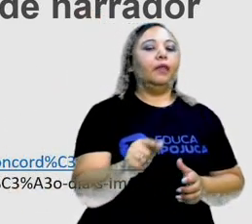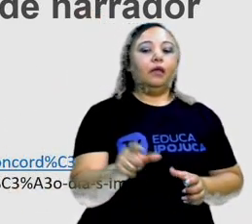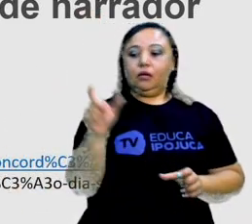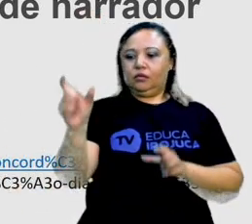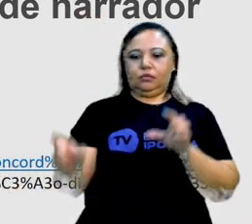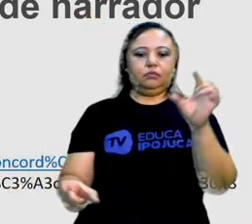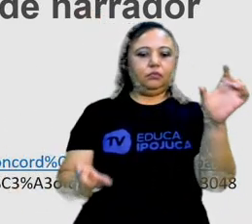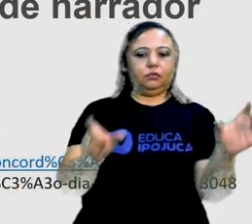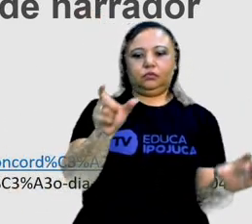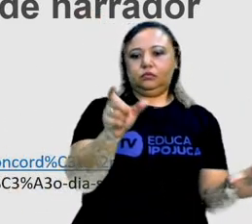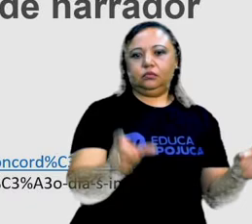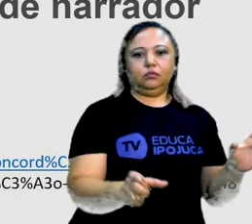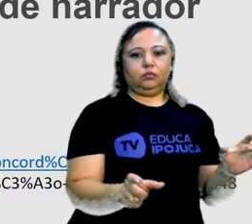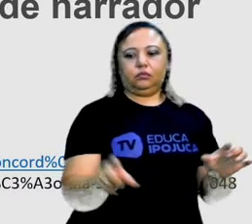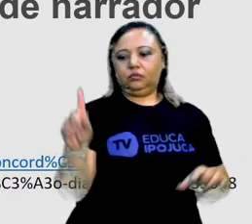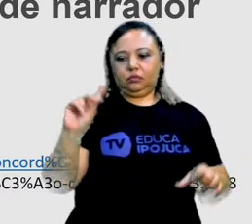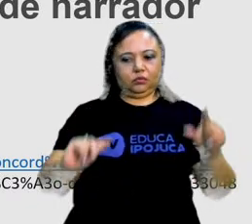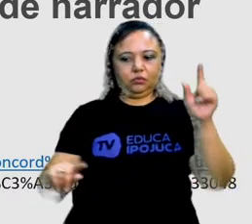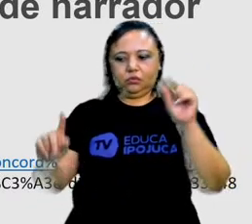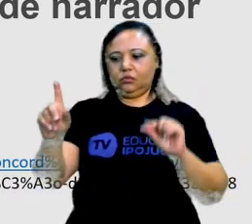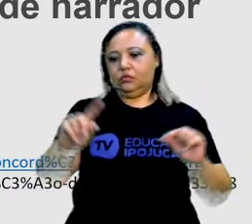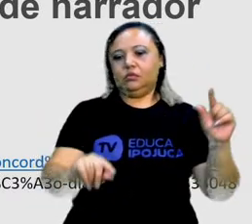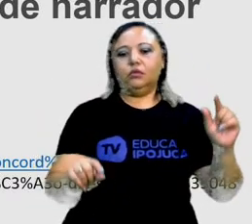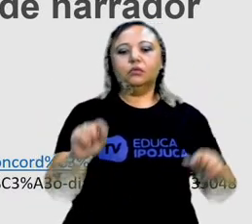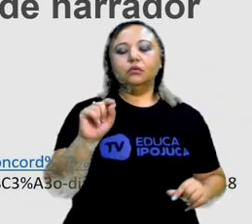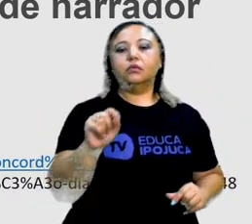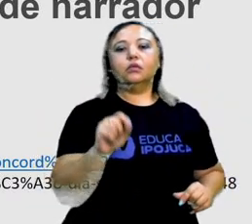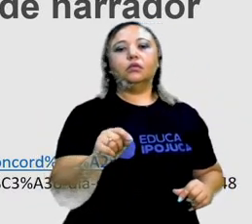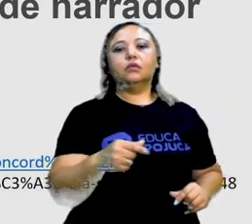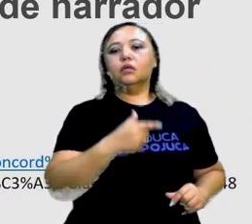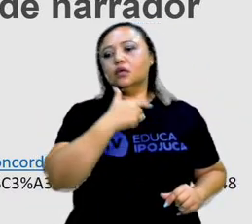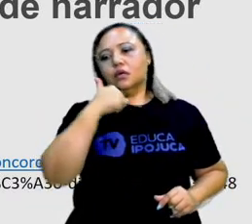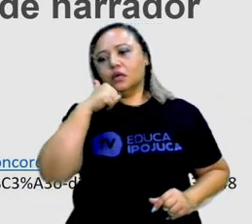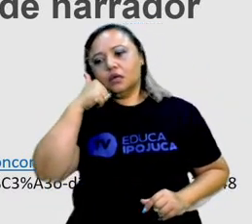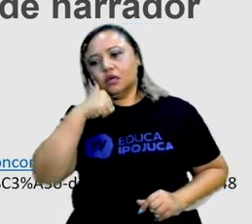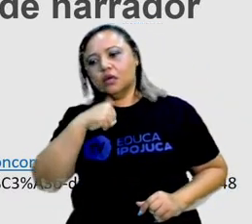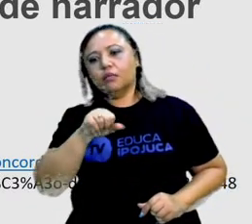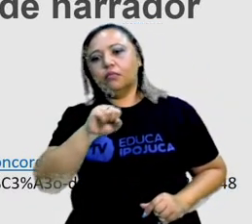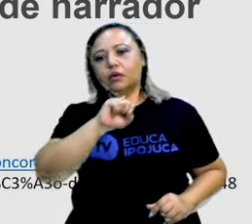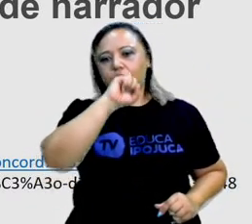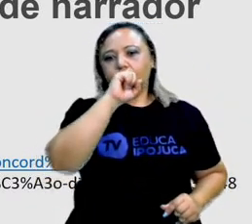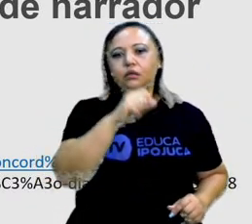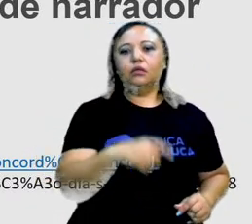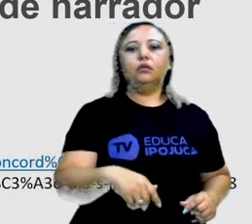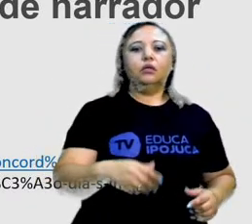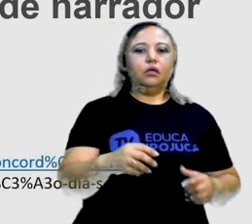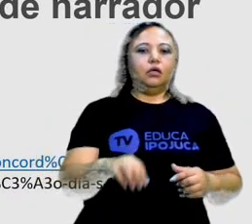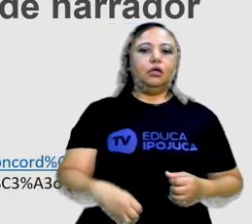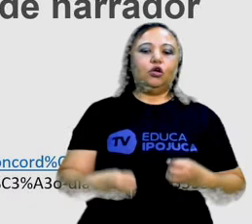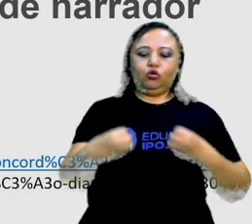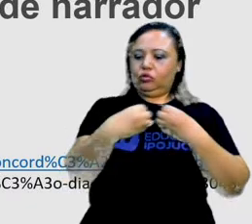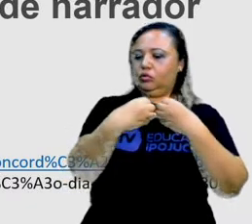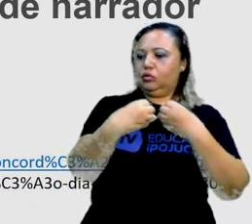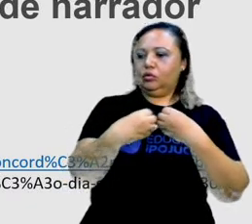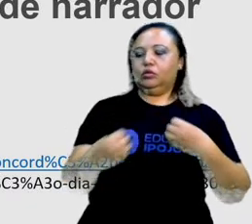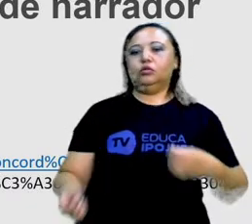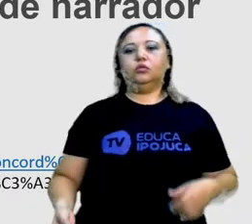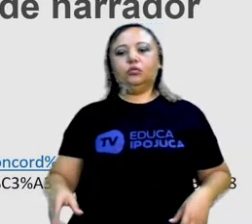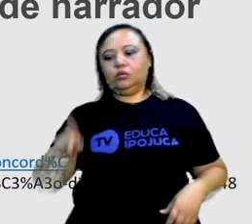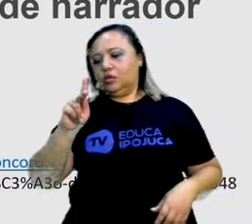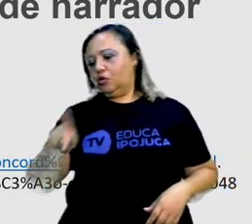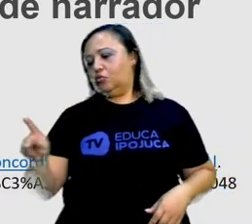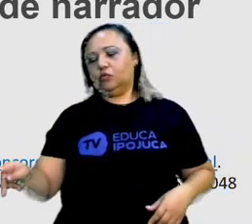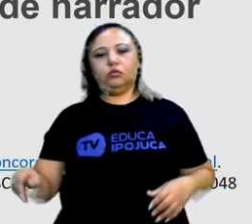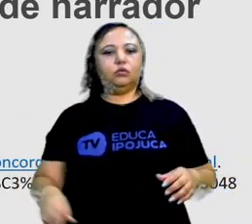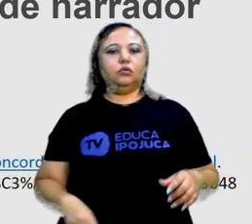personagens. Quem vai ser os personagens da minha história? É a mãe com o filho? É os vizinhos? É as amiguinhas da escola? É a professora